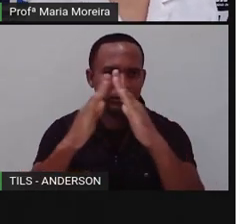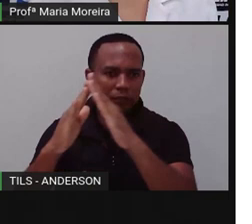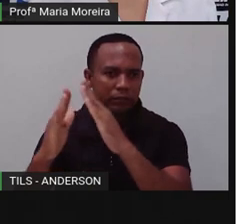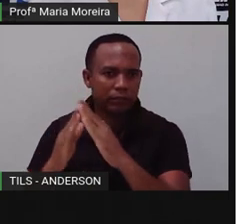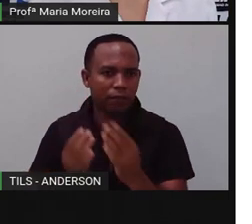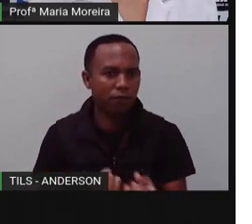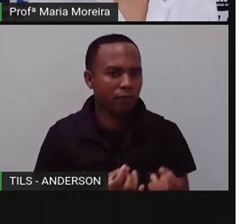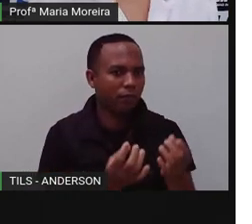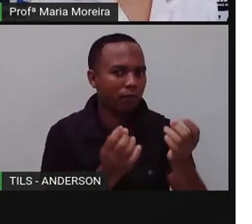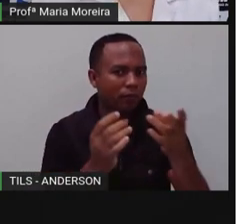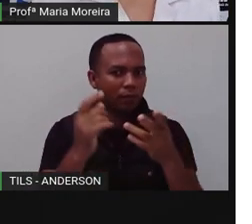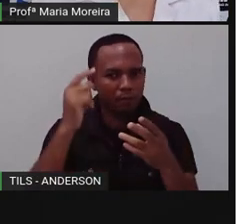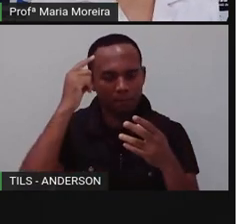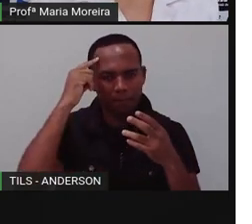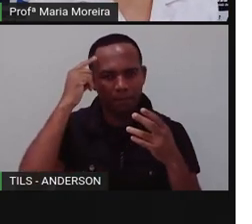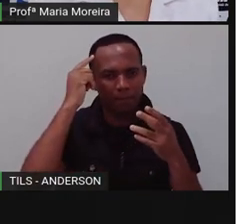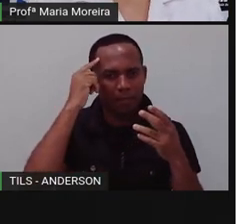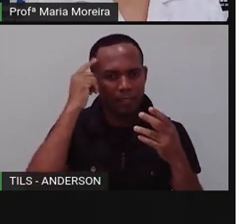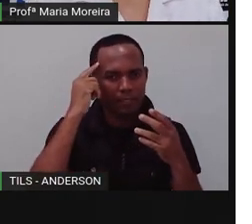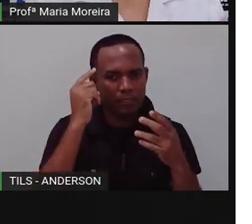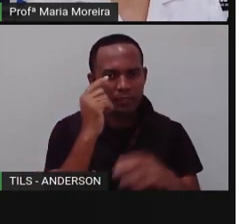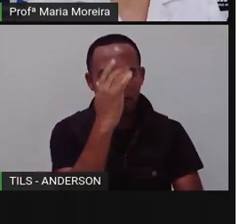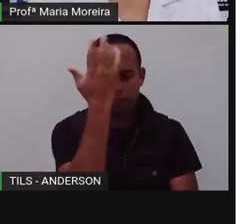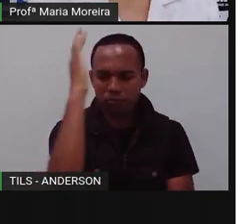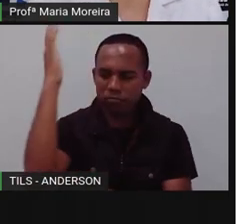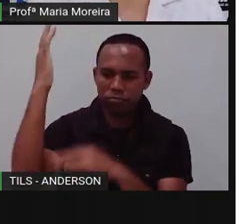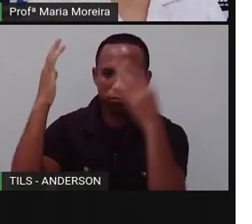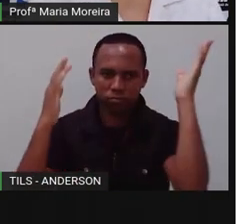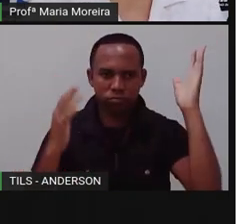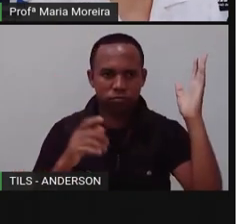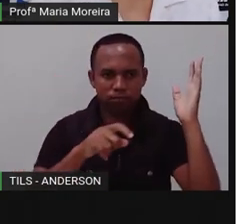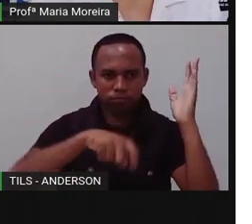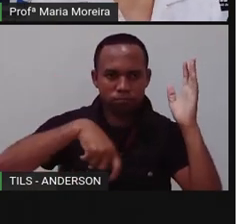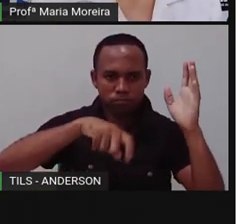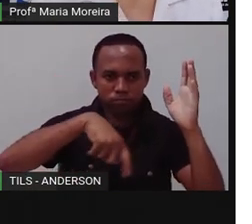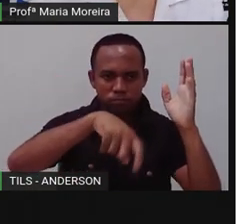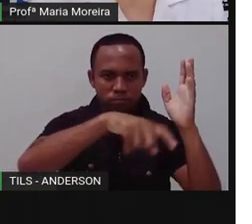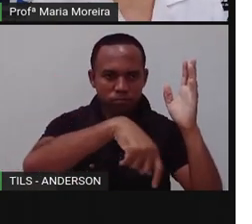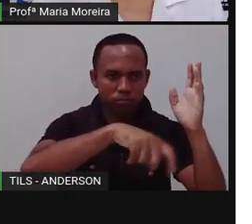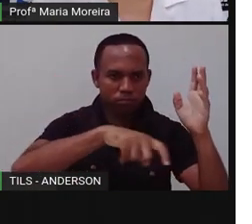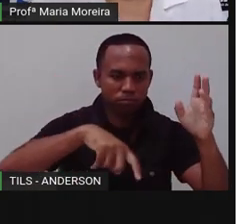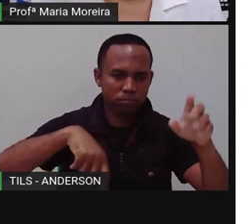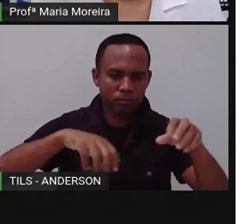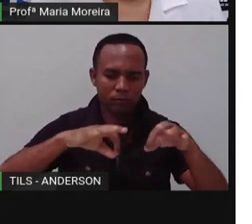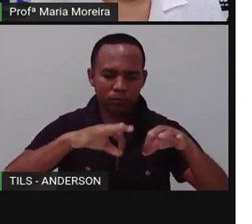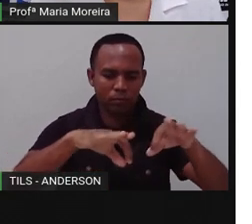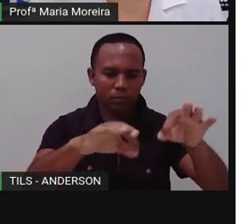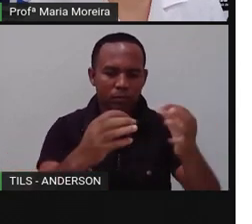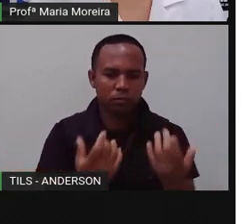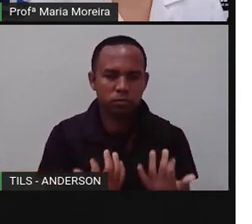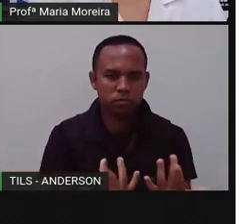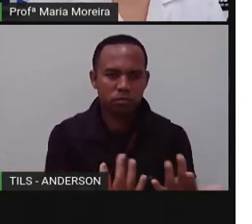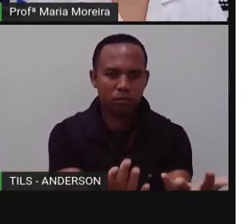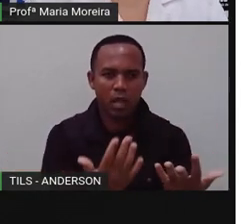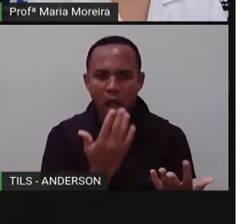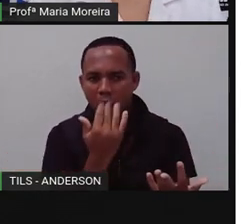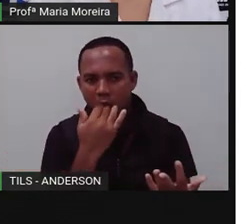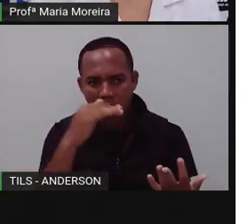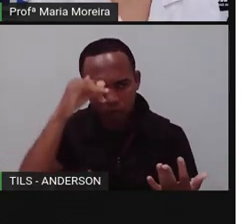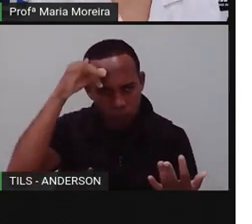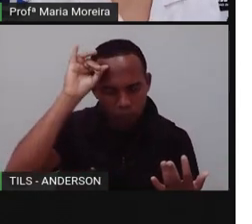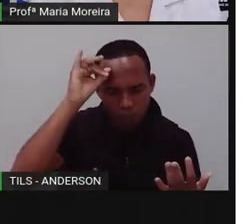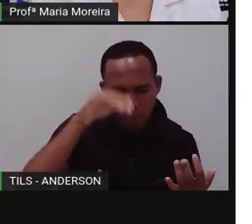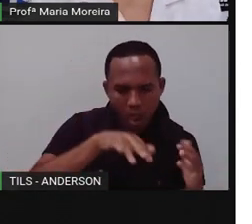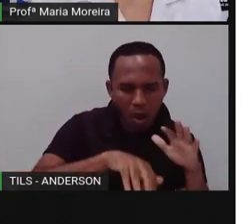a precisa de habitação. Se destrói a natureza para fazer pastagem, pro gado pastar. Se destrói a natureza para construir, para fazer o quê?